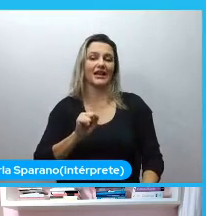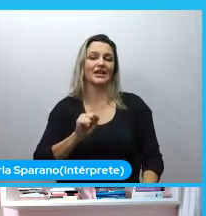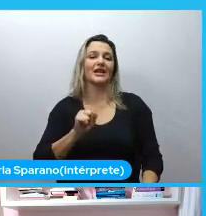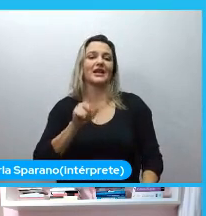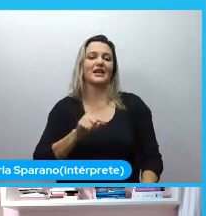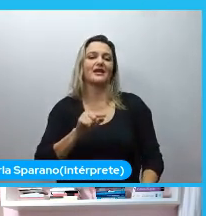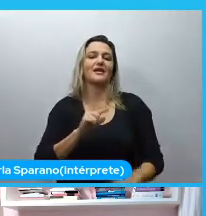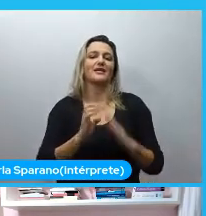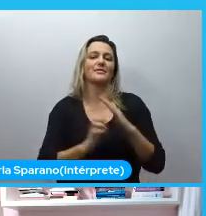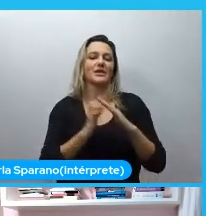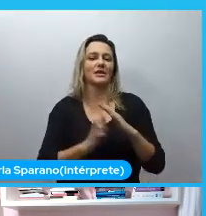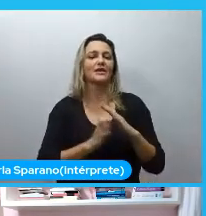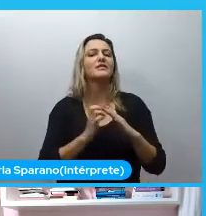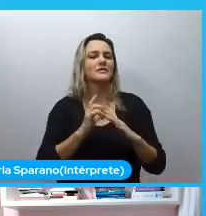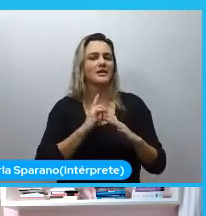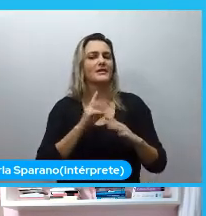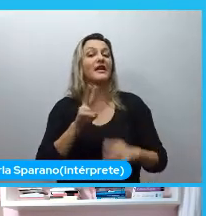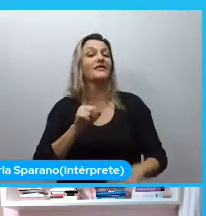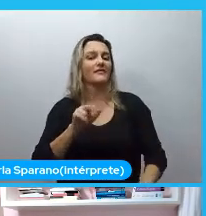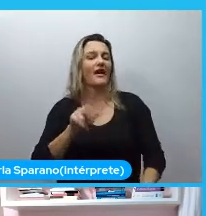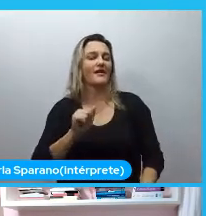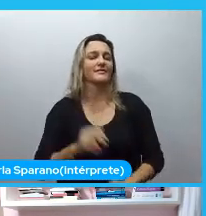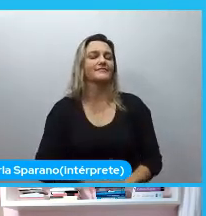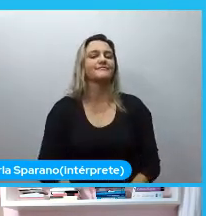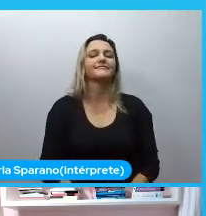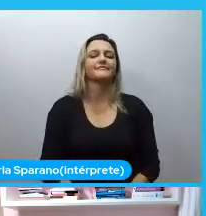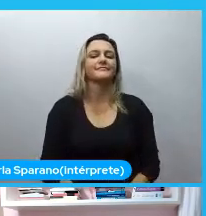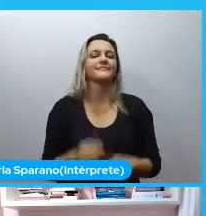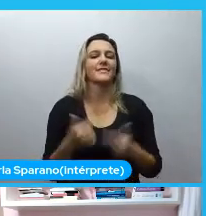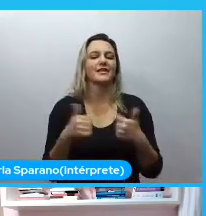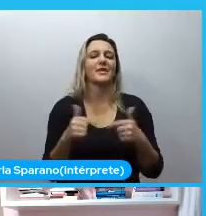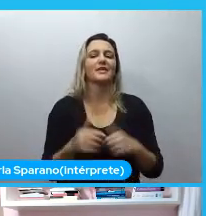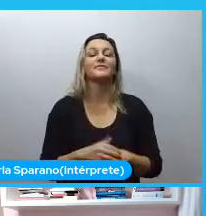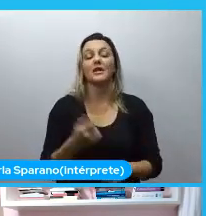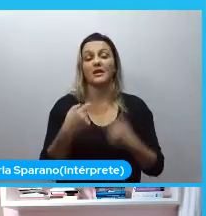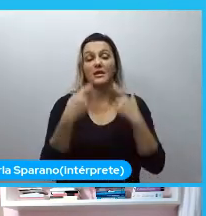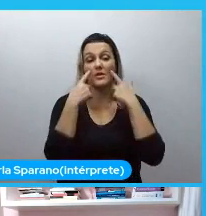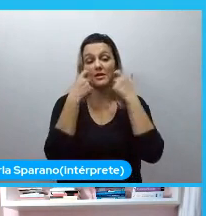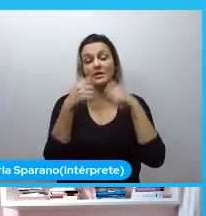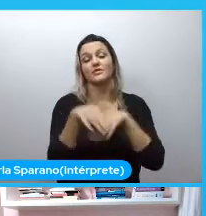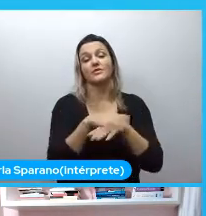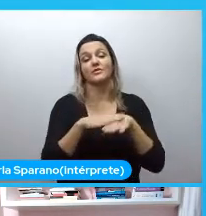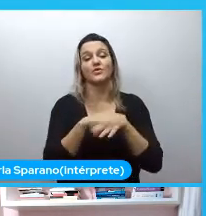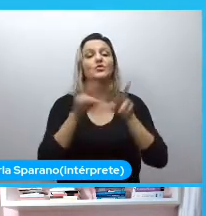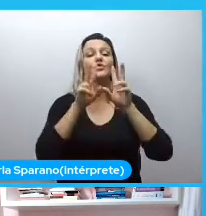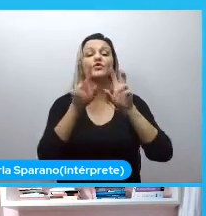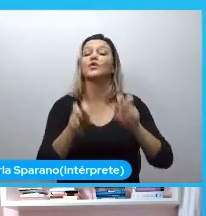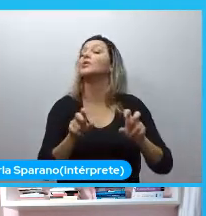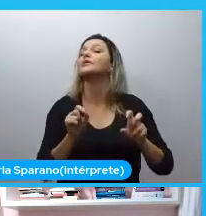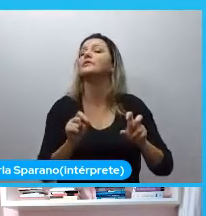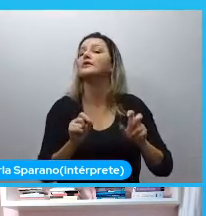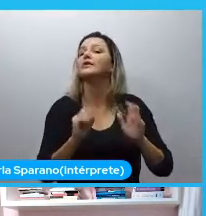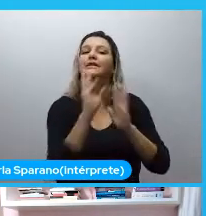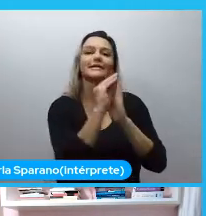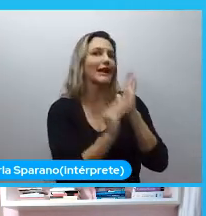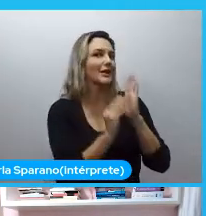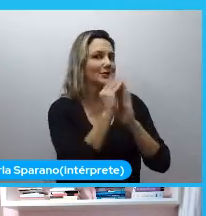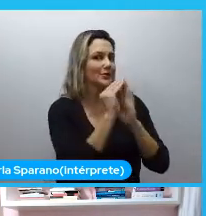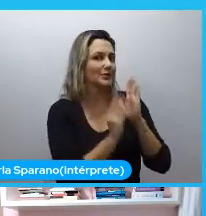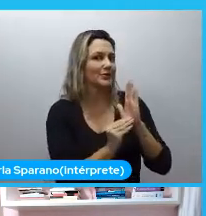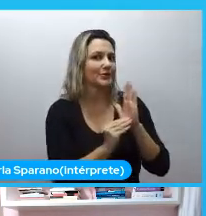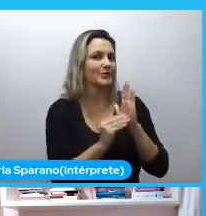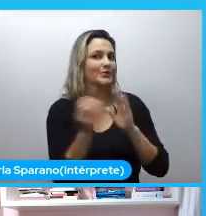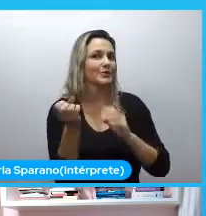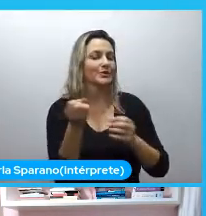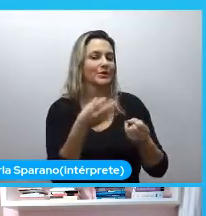Estamos contratando. E é isso. Eu me interesso muito para conversar sobre dados, sobre inovação